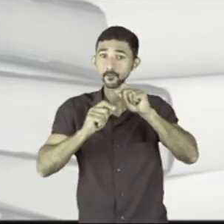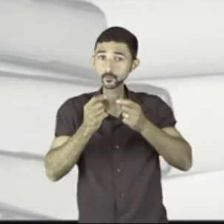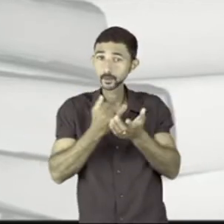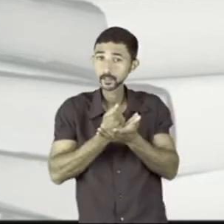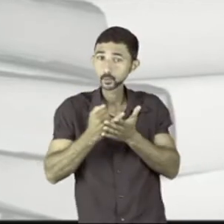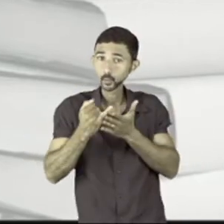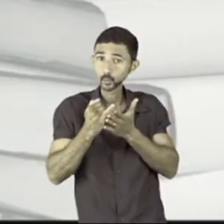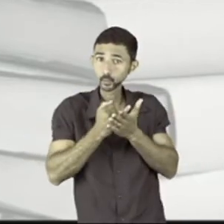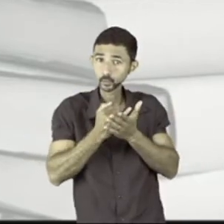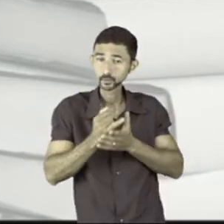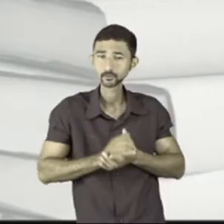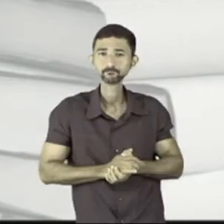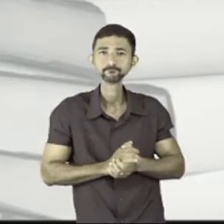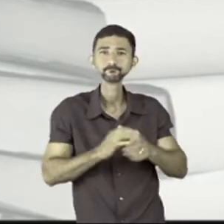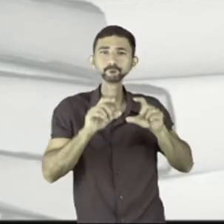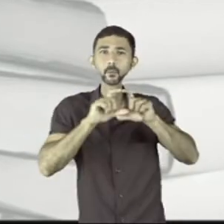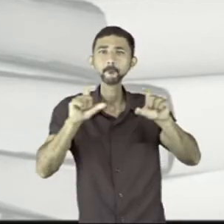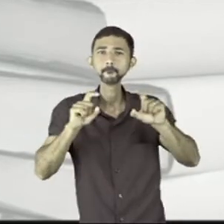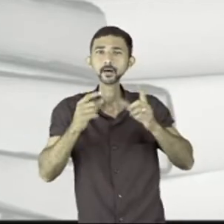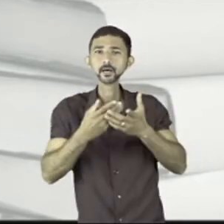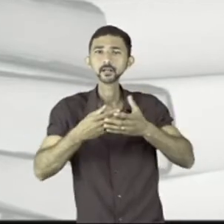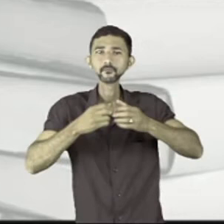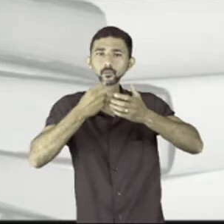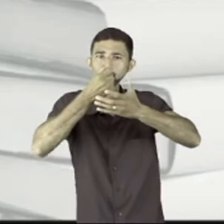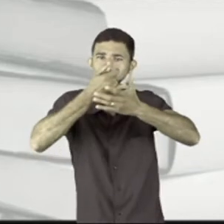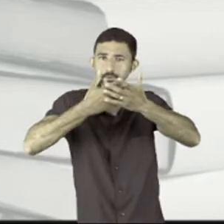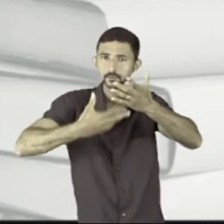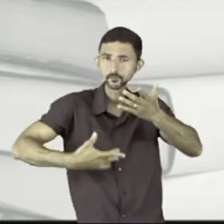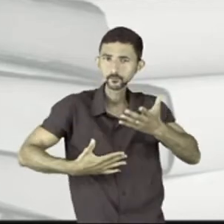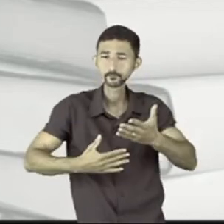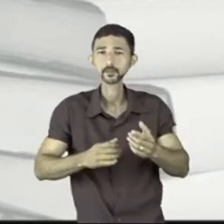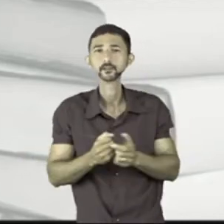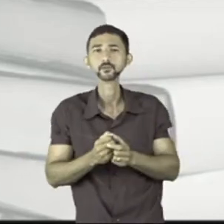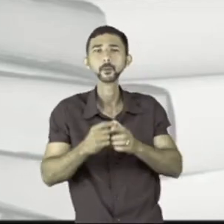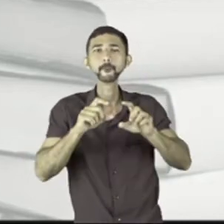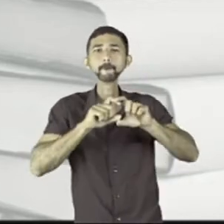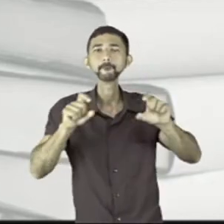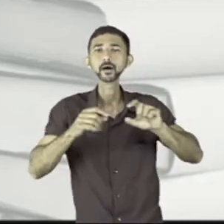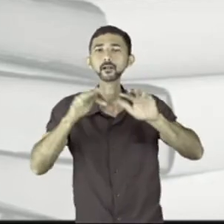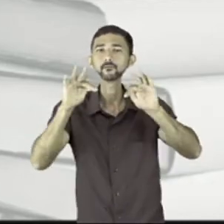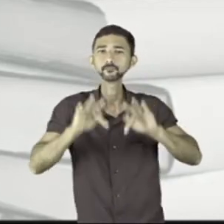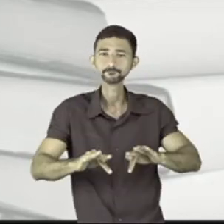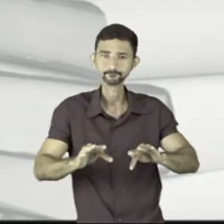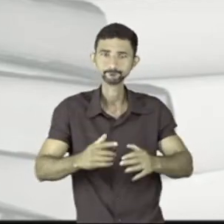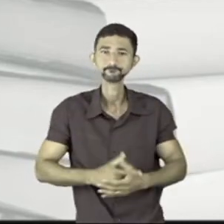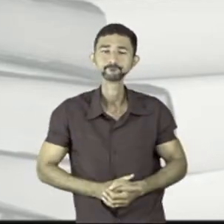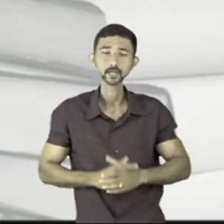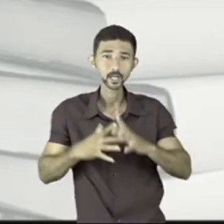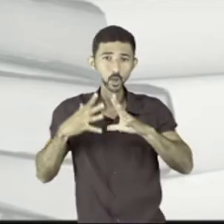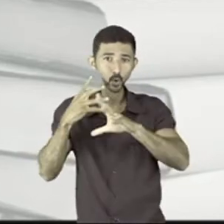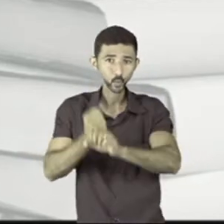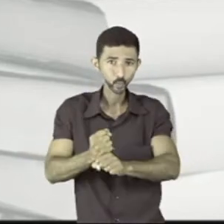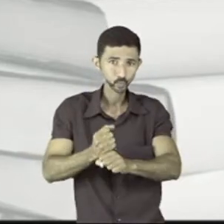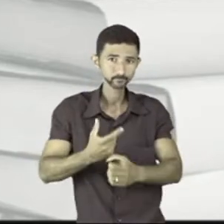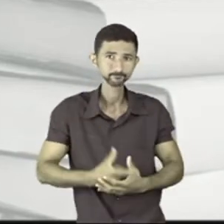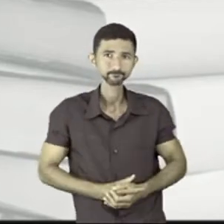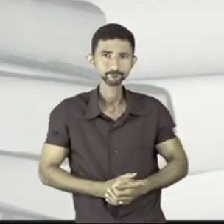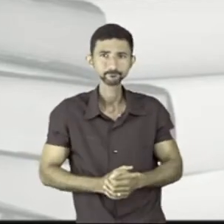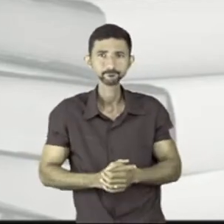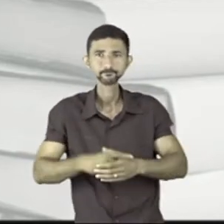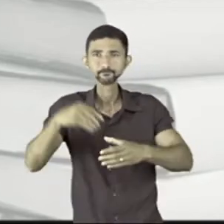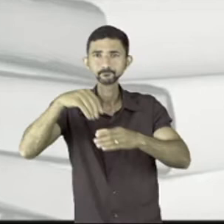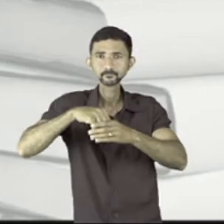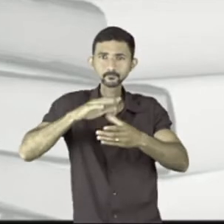introdução, de um parágrafo de desenvolvimento e de um parágrafo de conclusão. Dentro desse parágrafo,